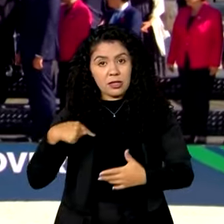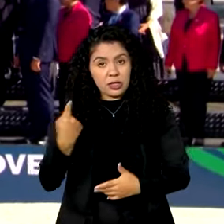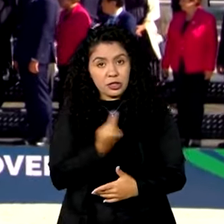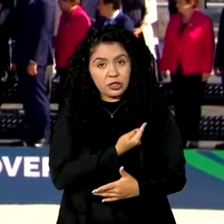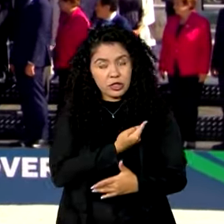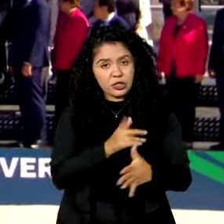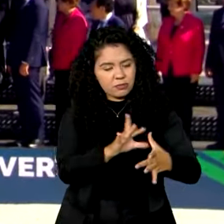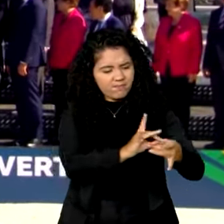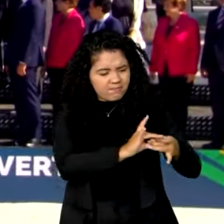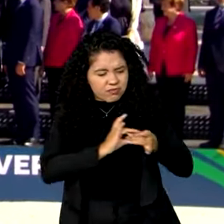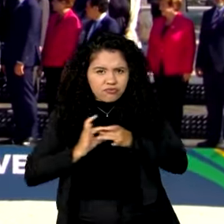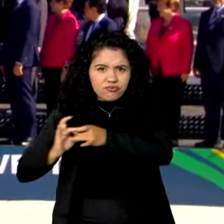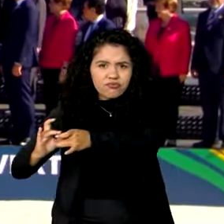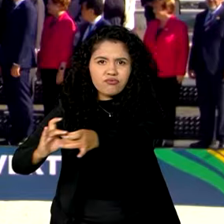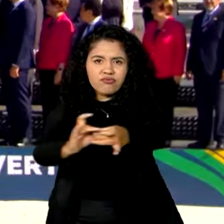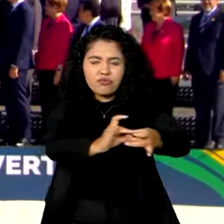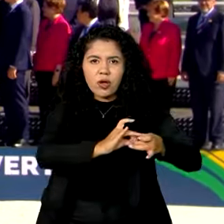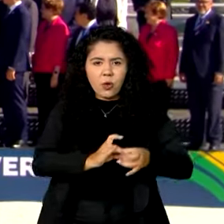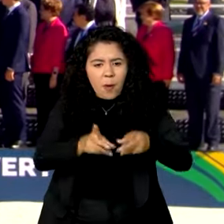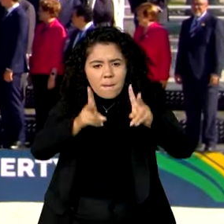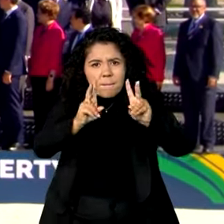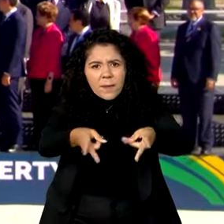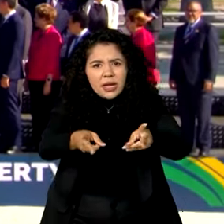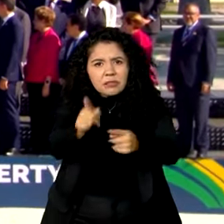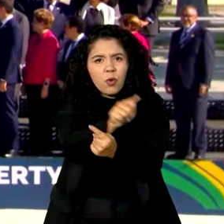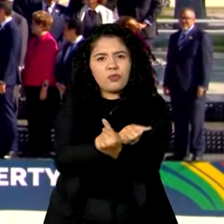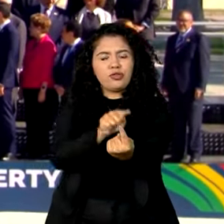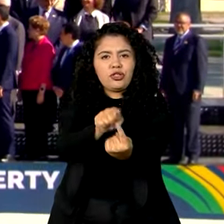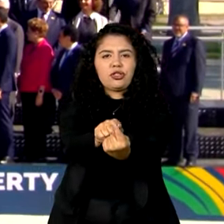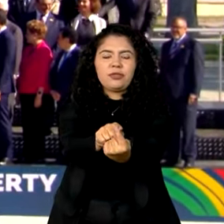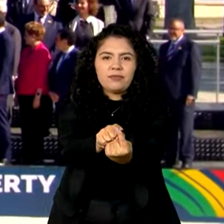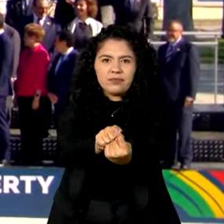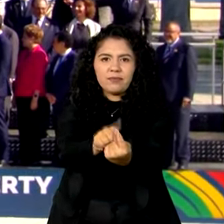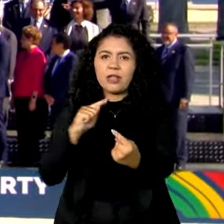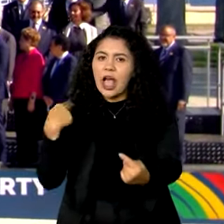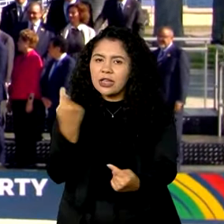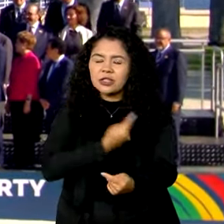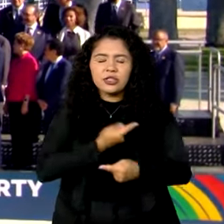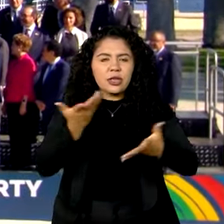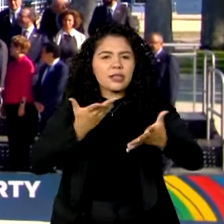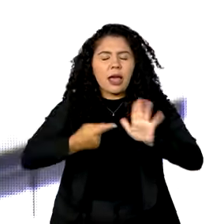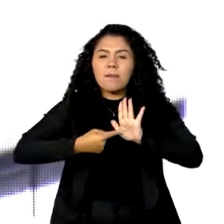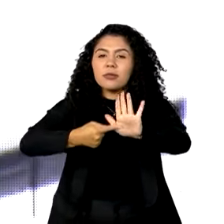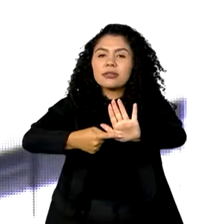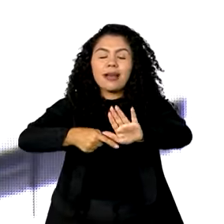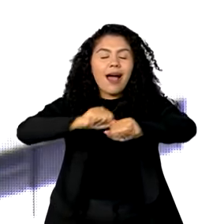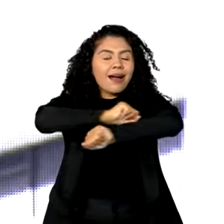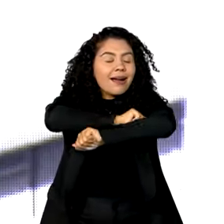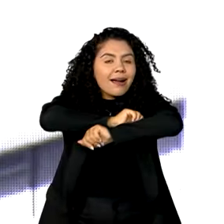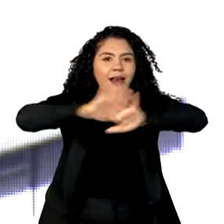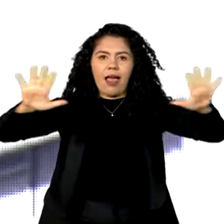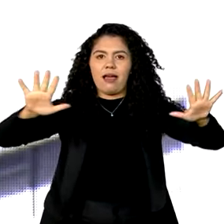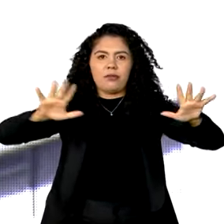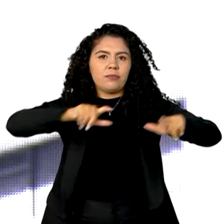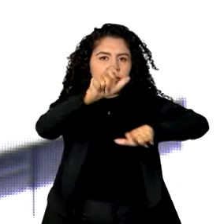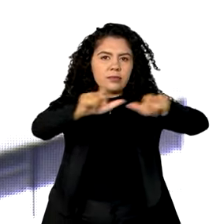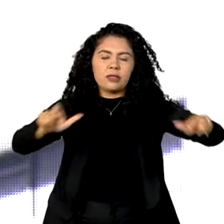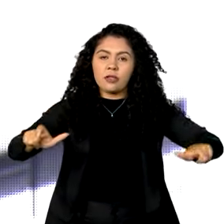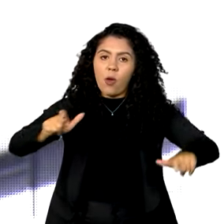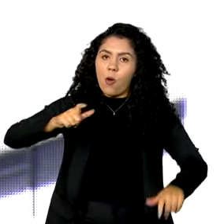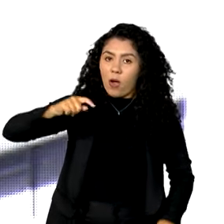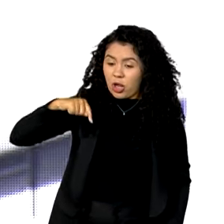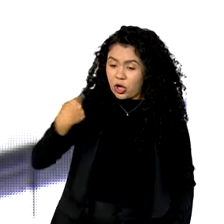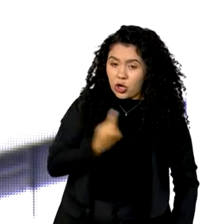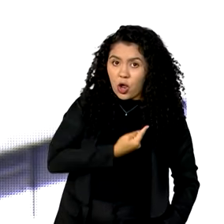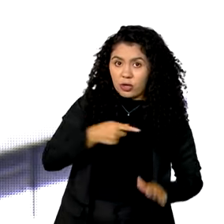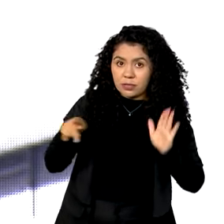em torno desse objetivo comum, estamos enviando uma mensagem clara ao mundo. O Brasil está